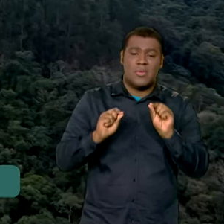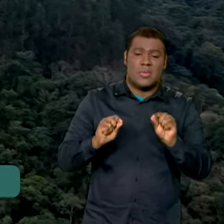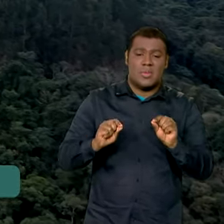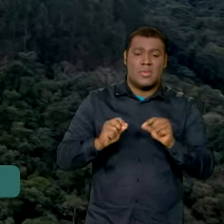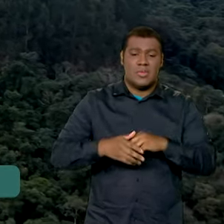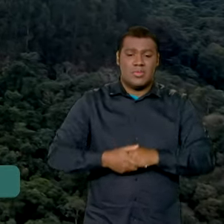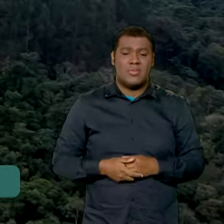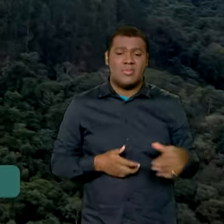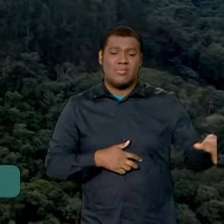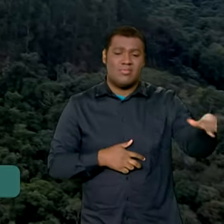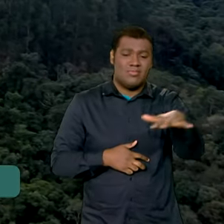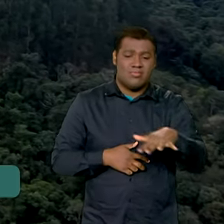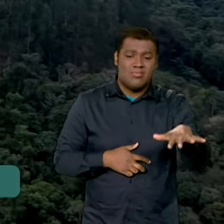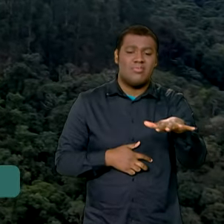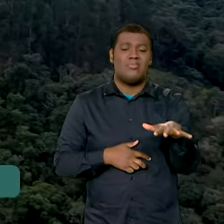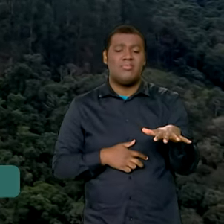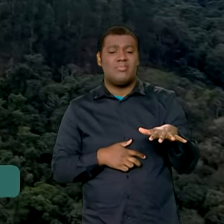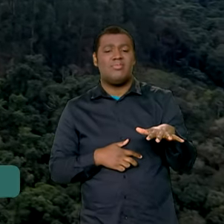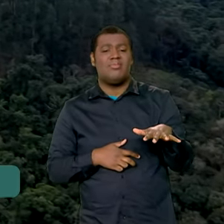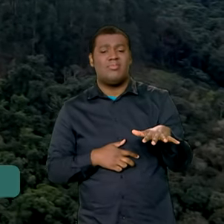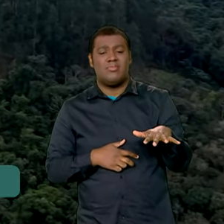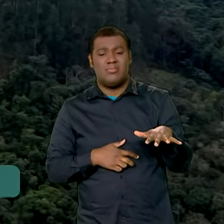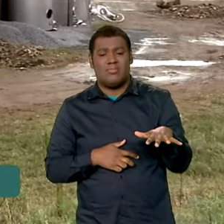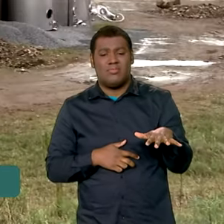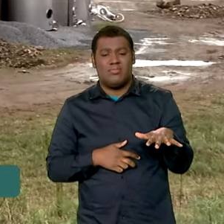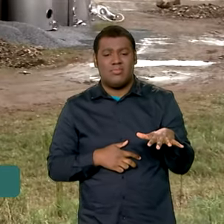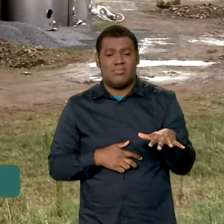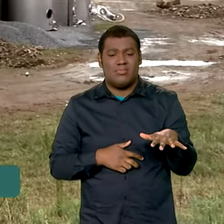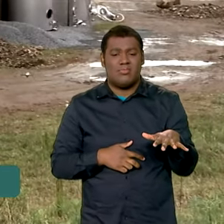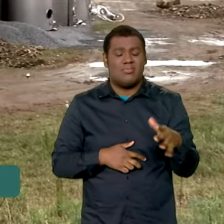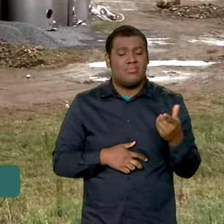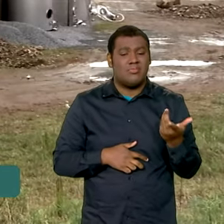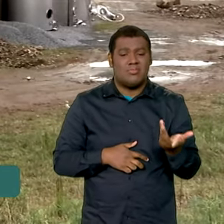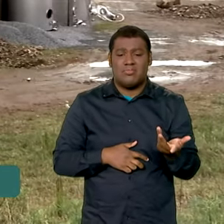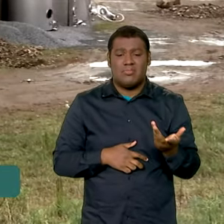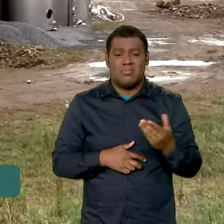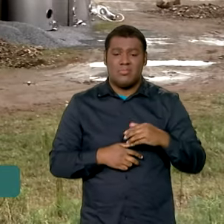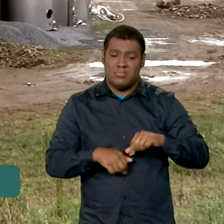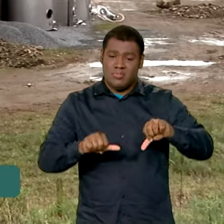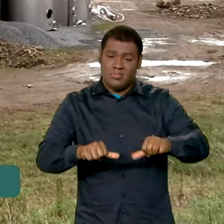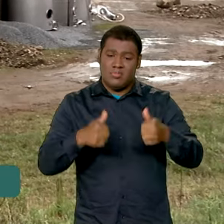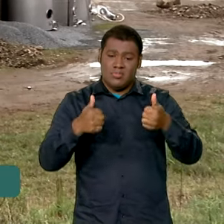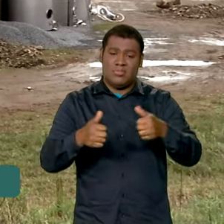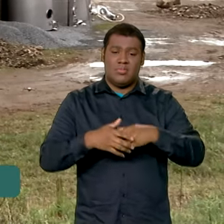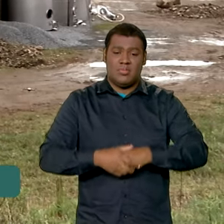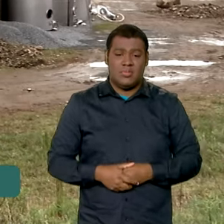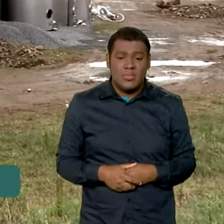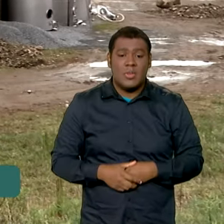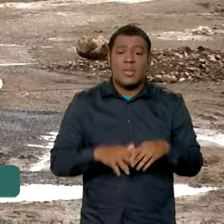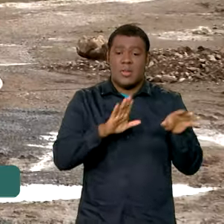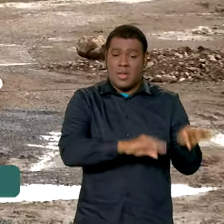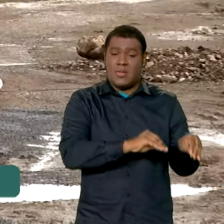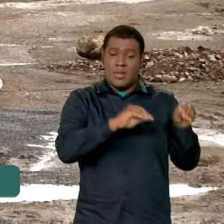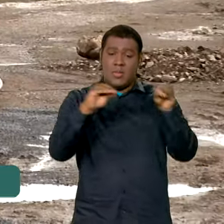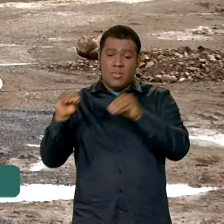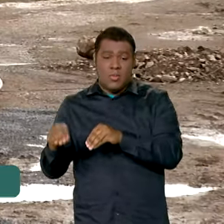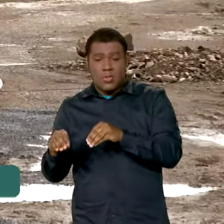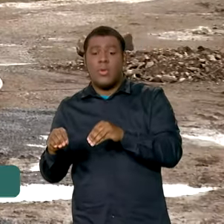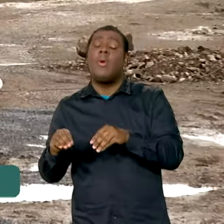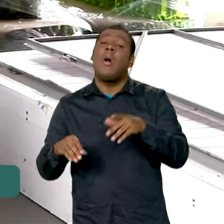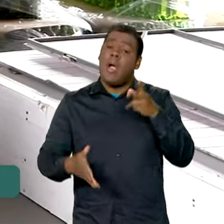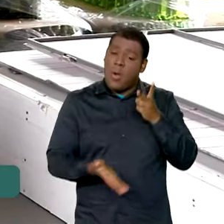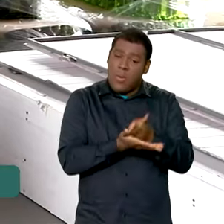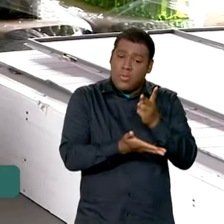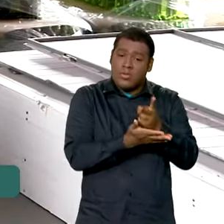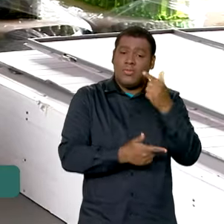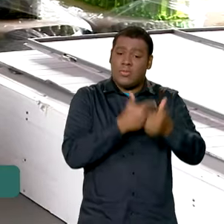áreas aí deverá ser adotado. Ismael transferiu a estrutura para outro galpão e seguiu com a produção.